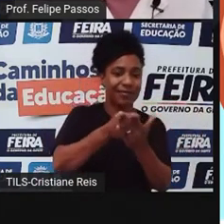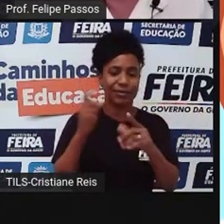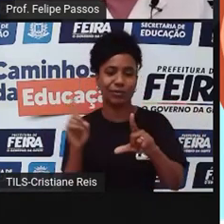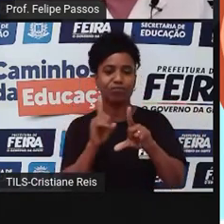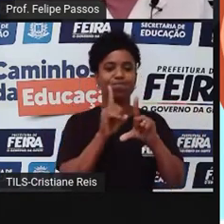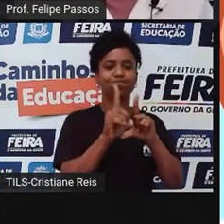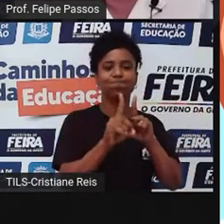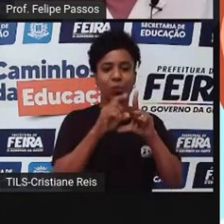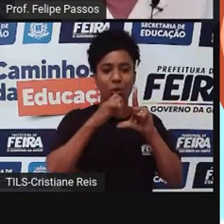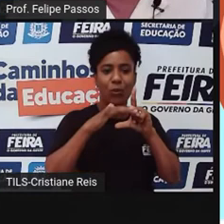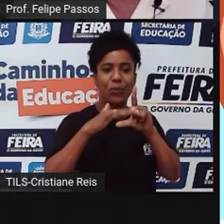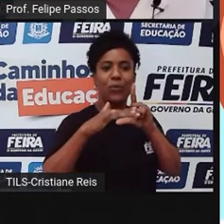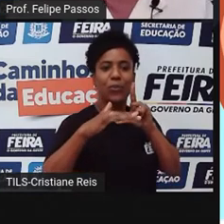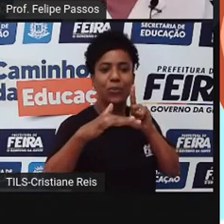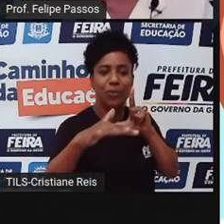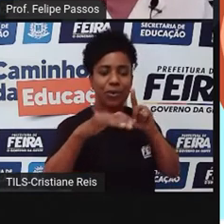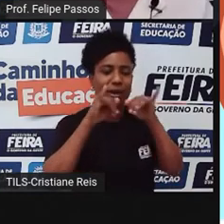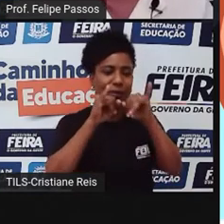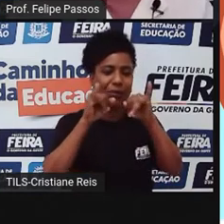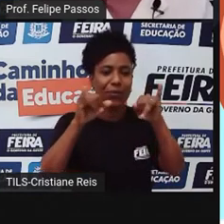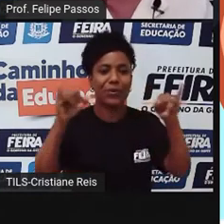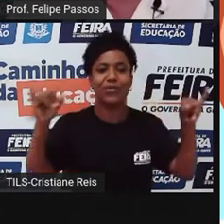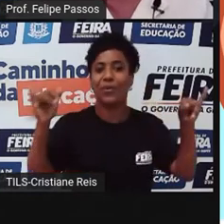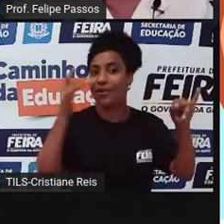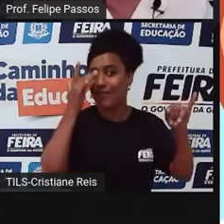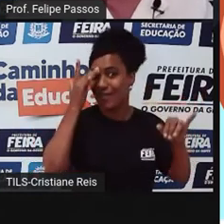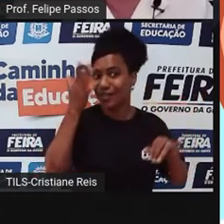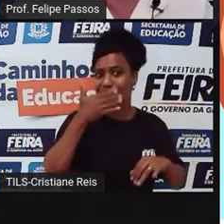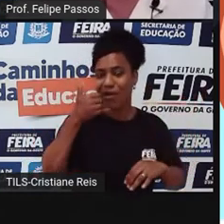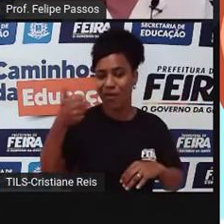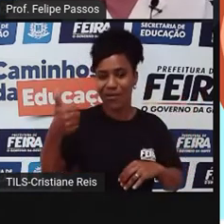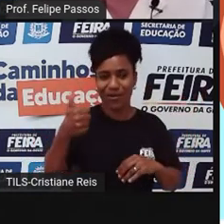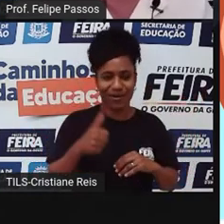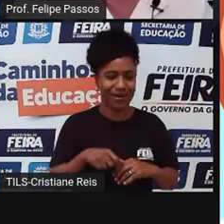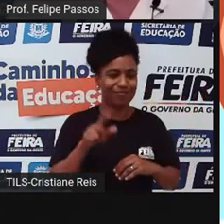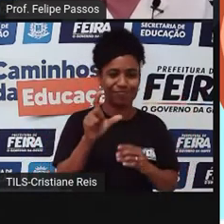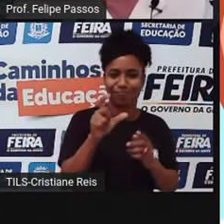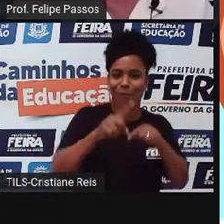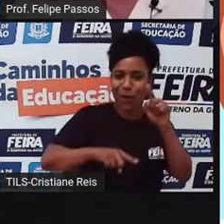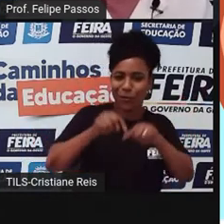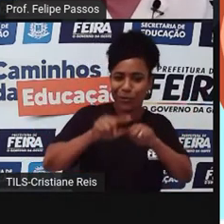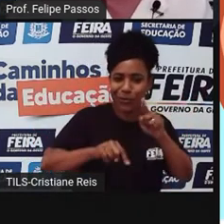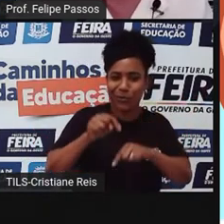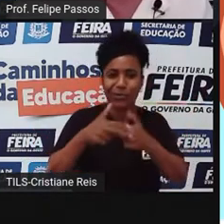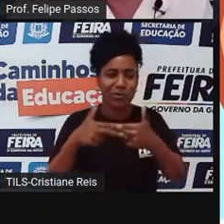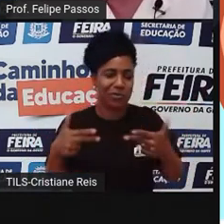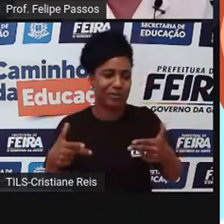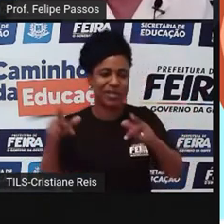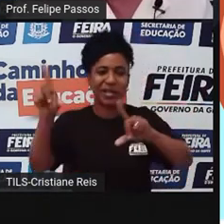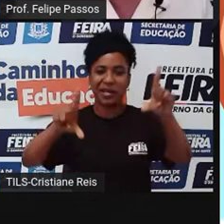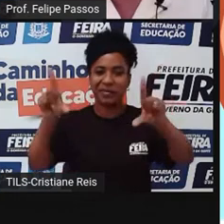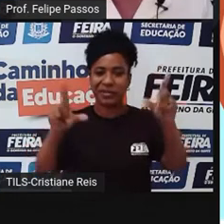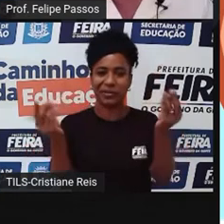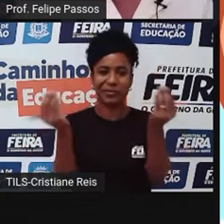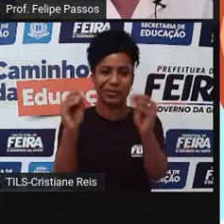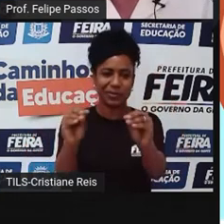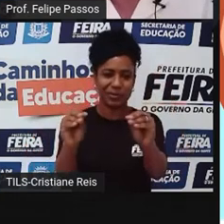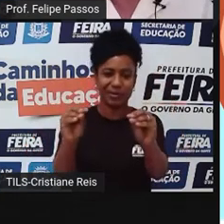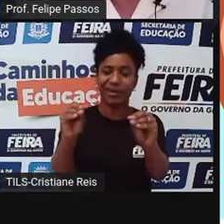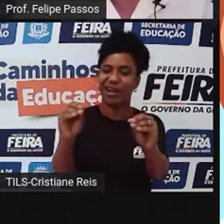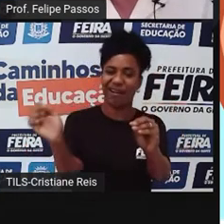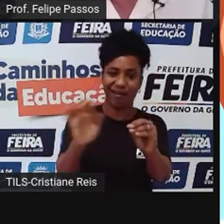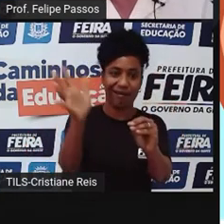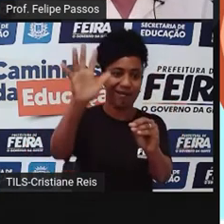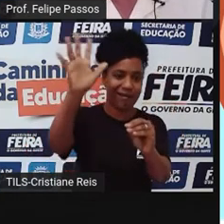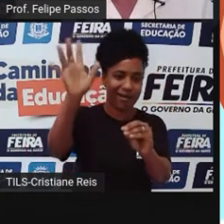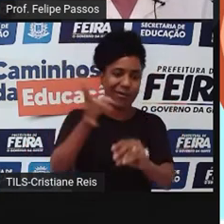colocar um conteúdo na rádio, na TV, no jornal. Às vezes, sai mais barato e alcança mais pessoas e é um mercado